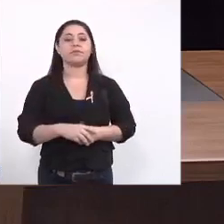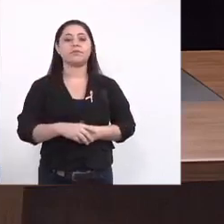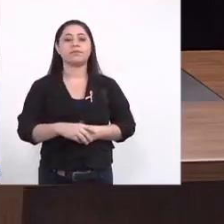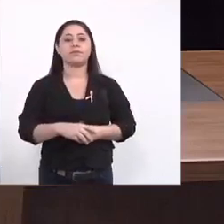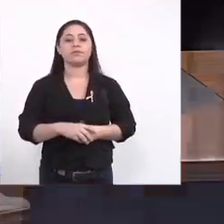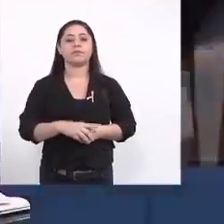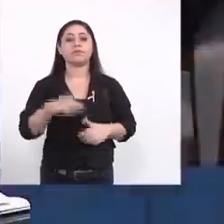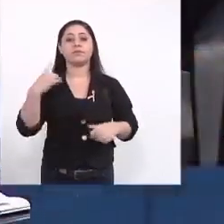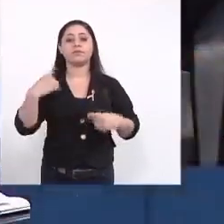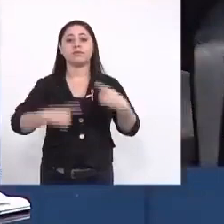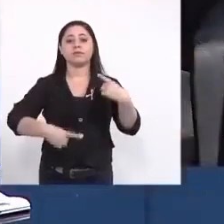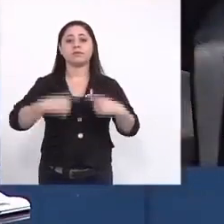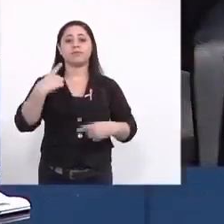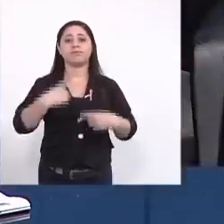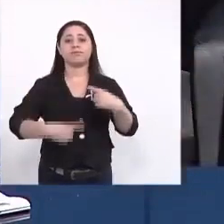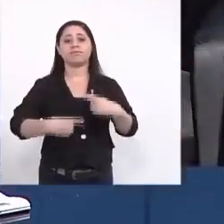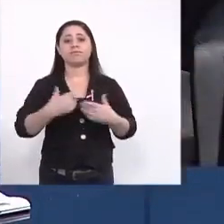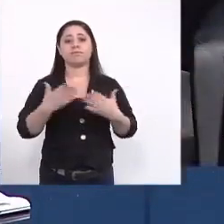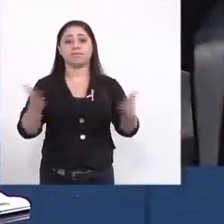ainda em discussão